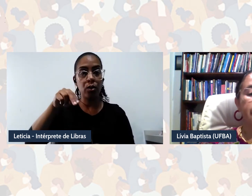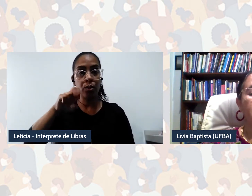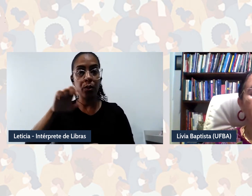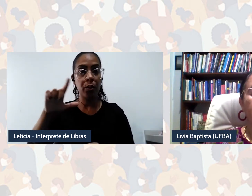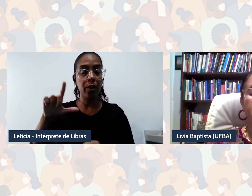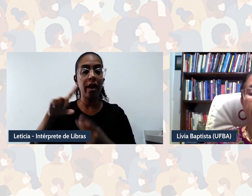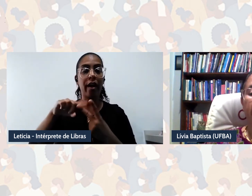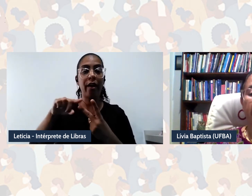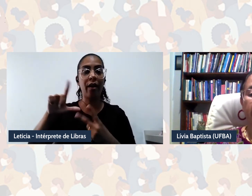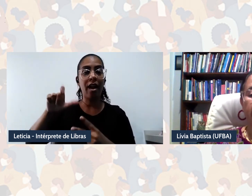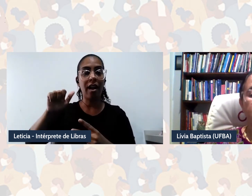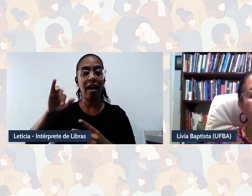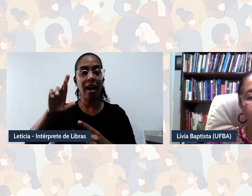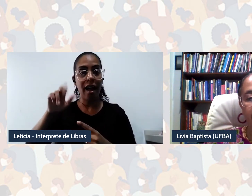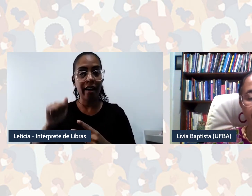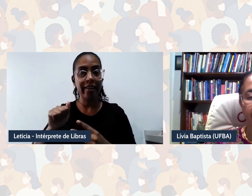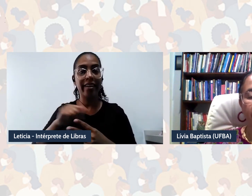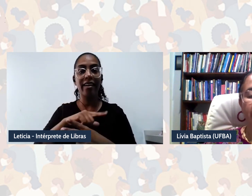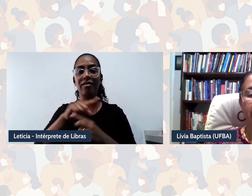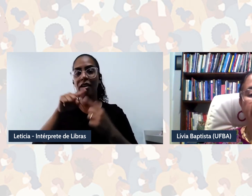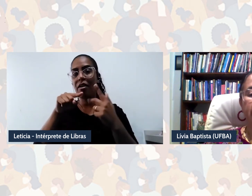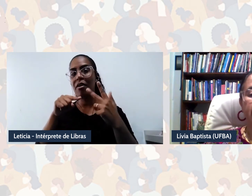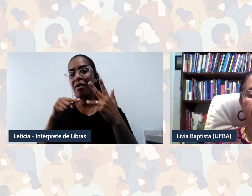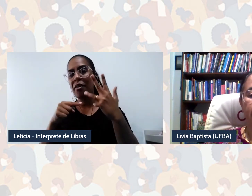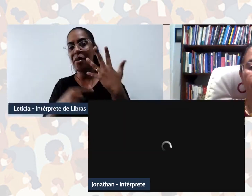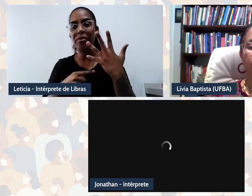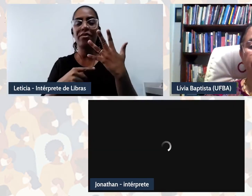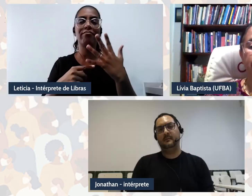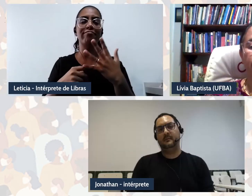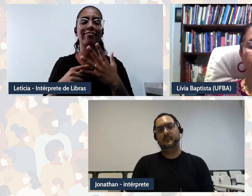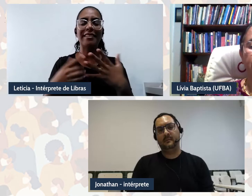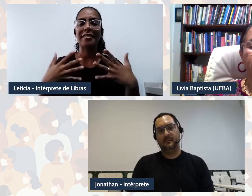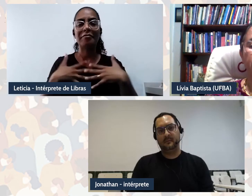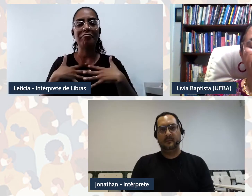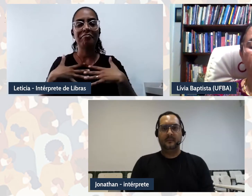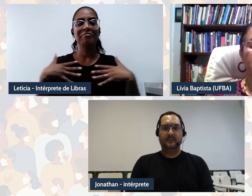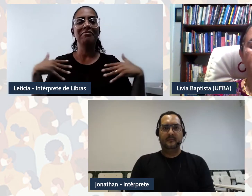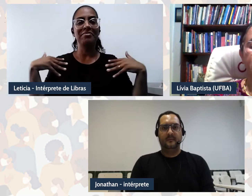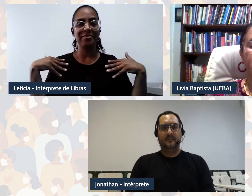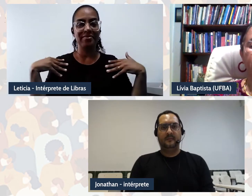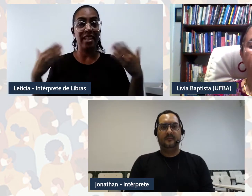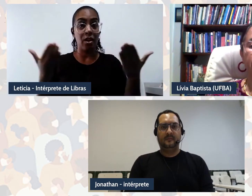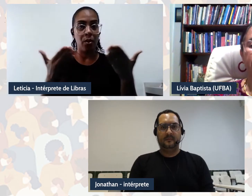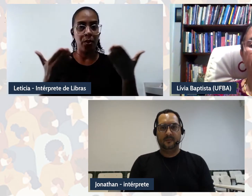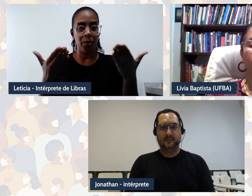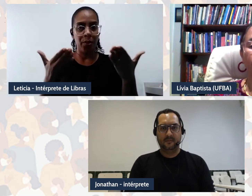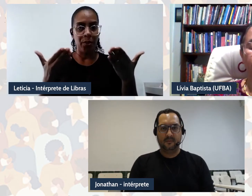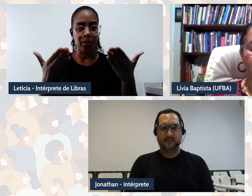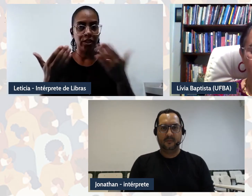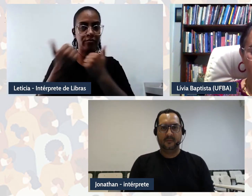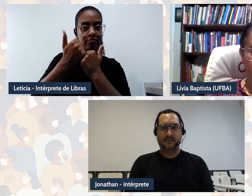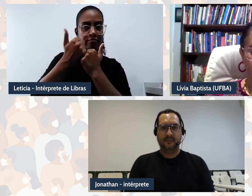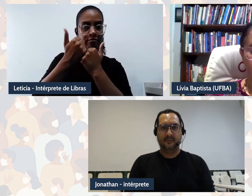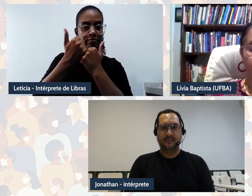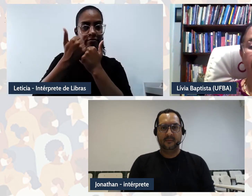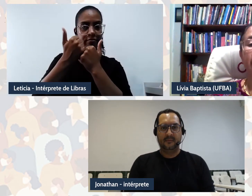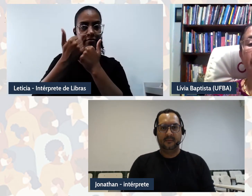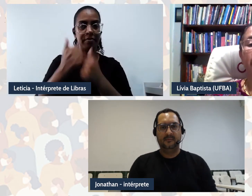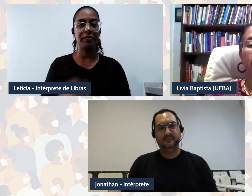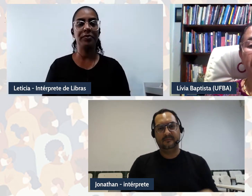Clóris também, e, enfim, é uma alegria estar aqui hoje nesse Congresso, nessa modalidade que se retoma